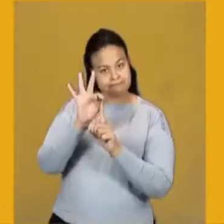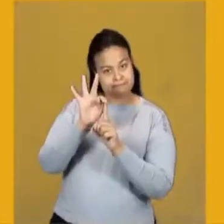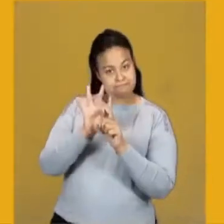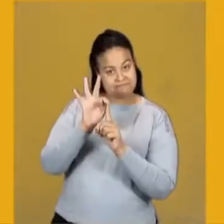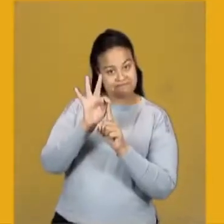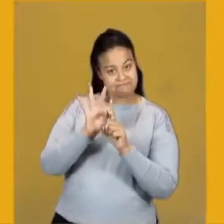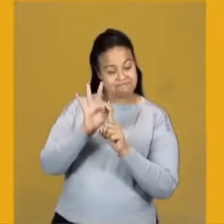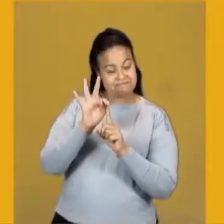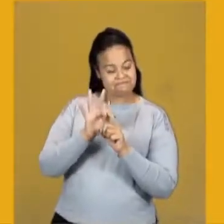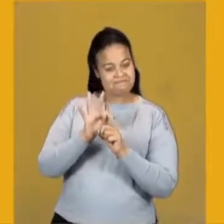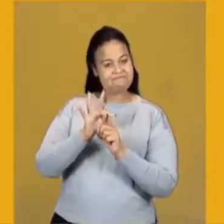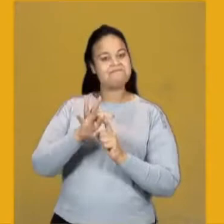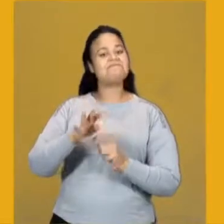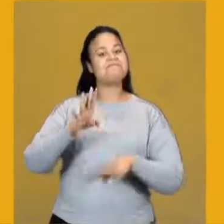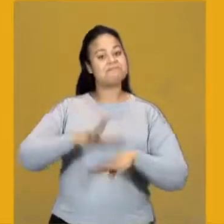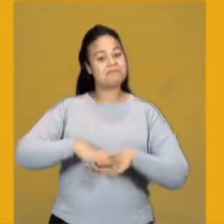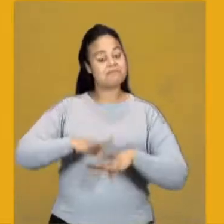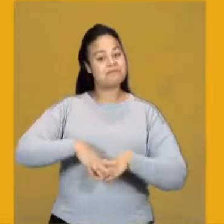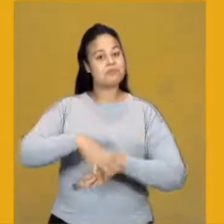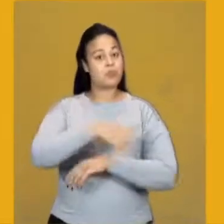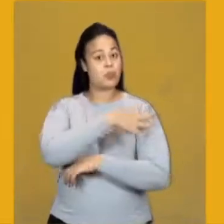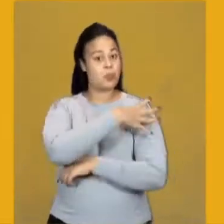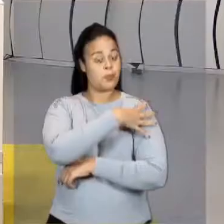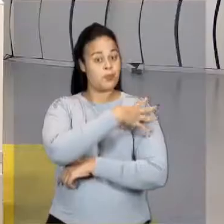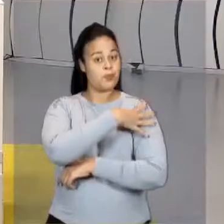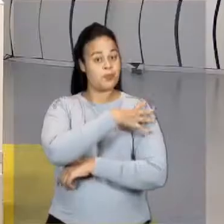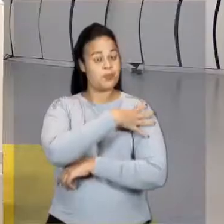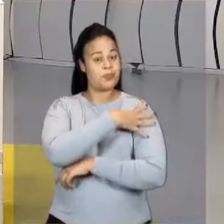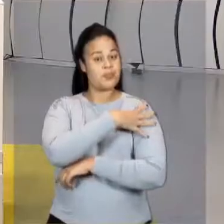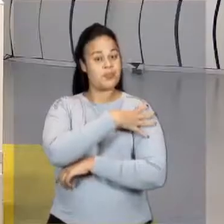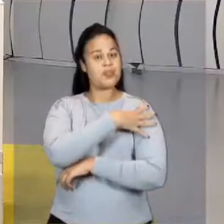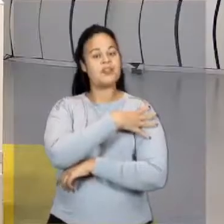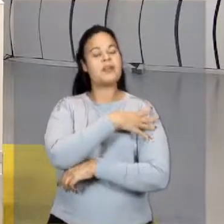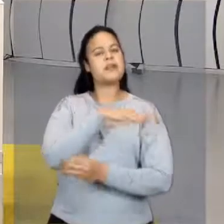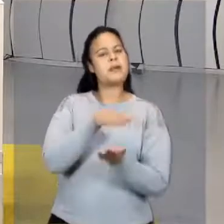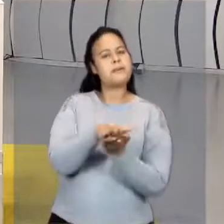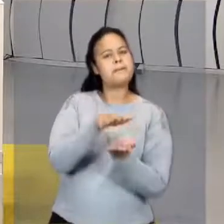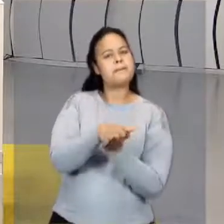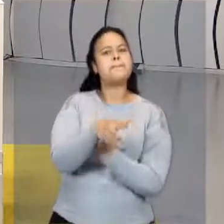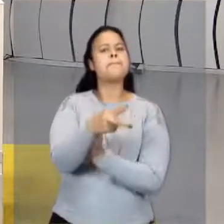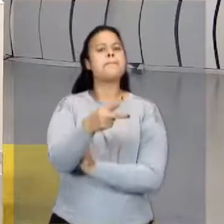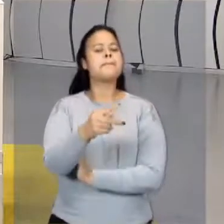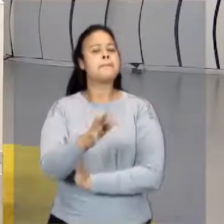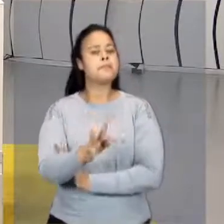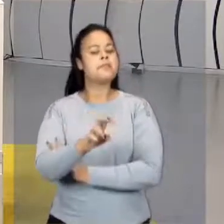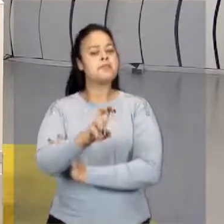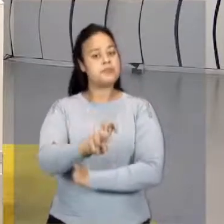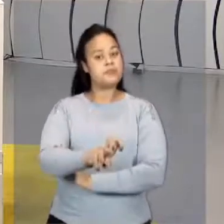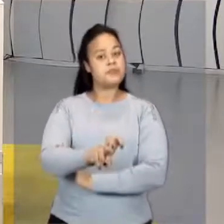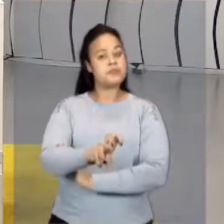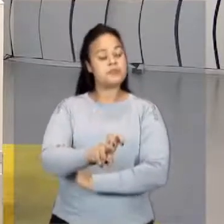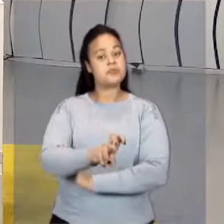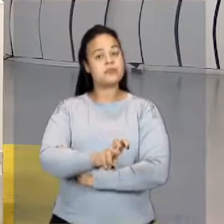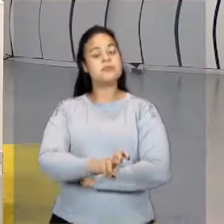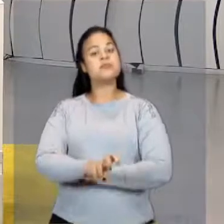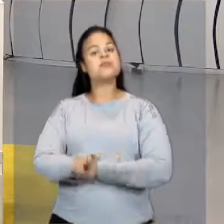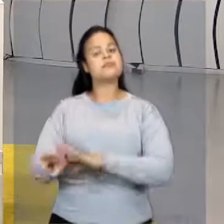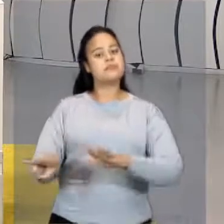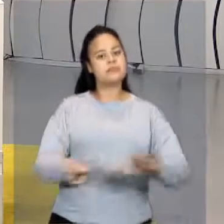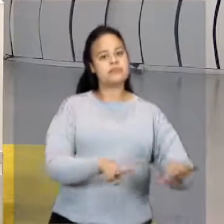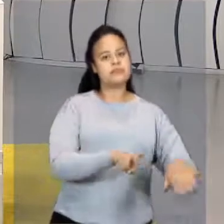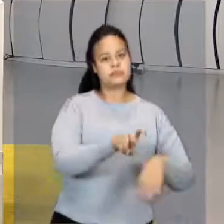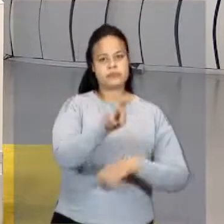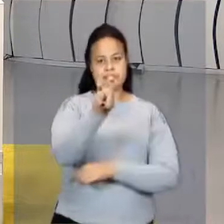matemática, quarto ano, ensino fundamental, PET 5, quinta semana. Um assunto muito agradável.